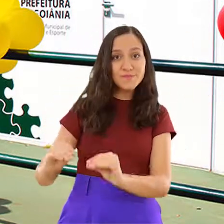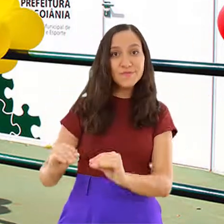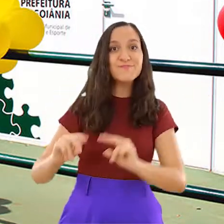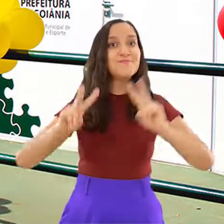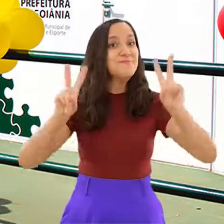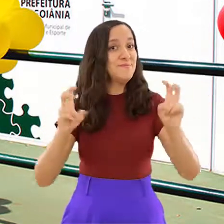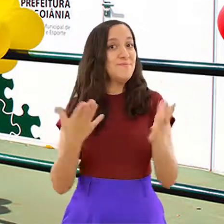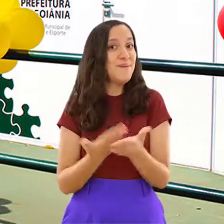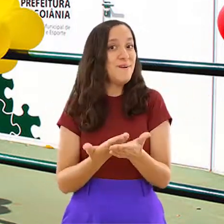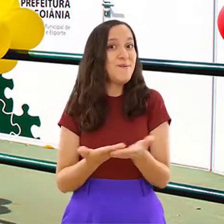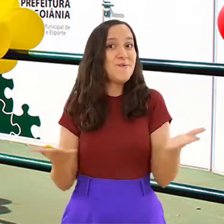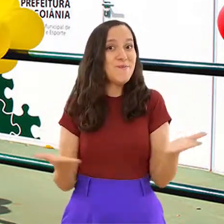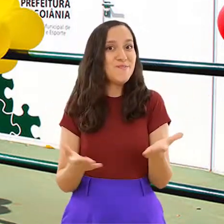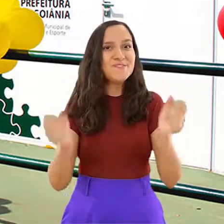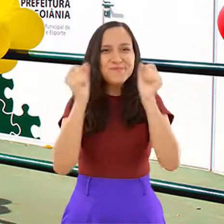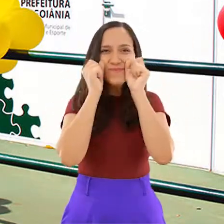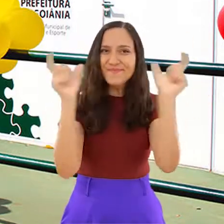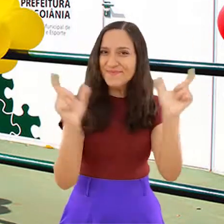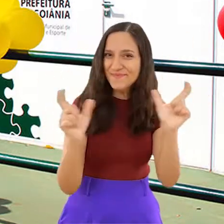que esse é o tema da nossa aula.